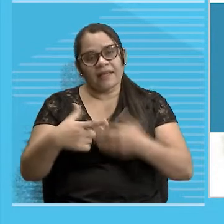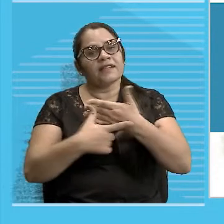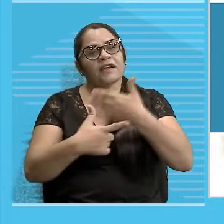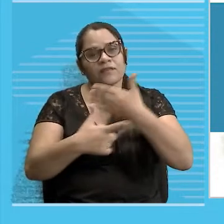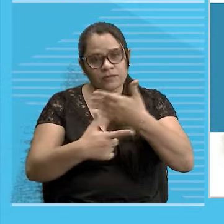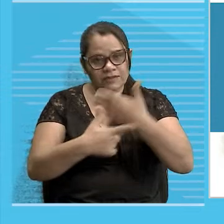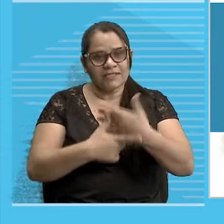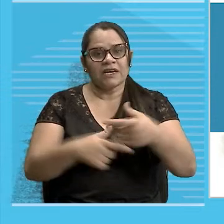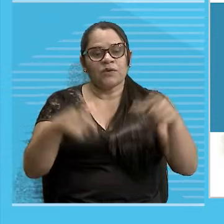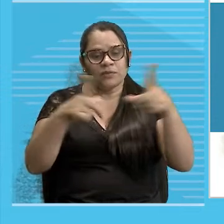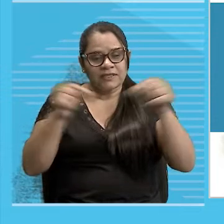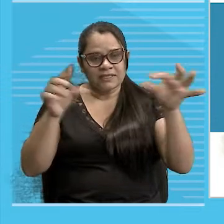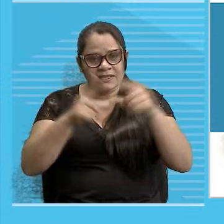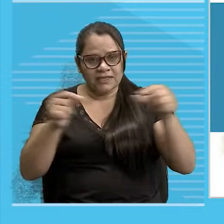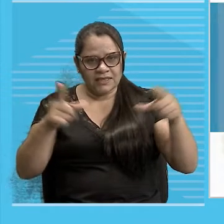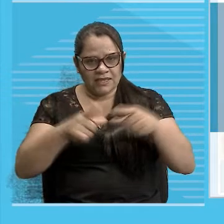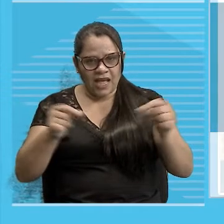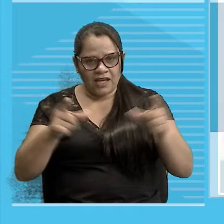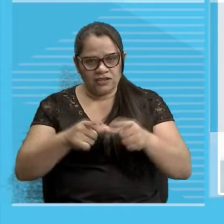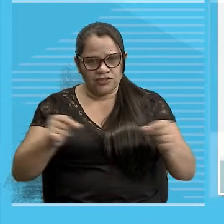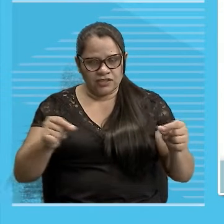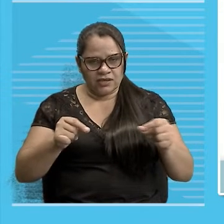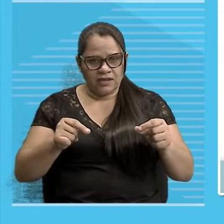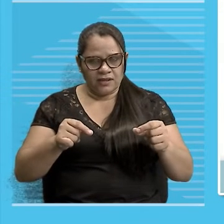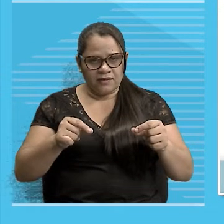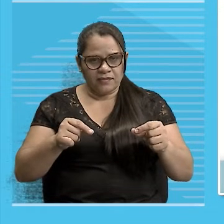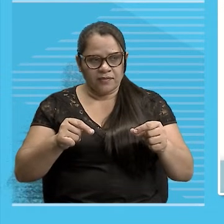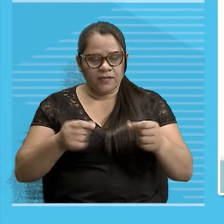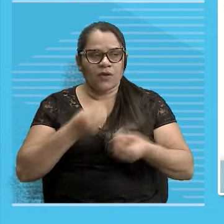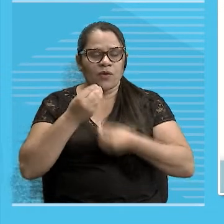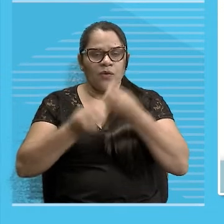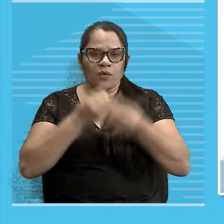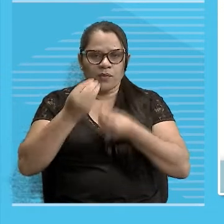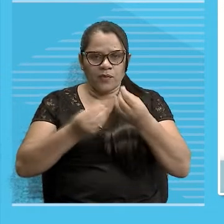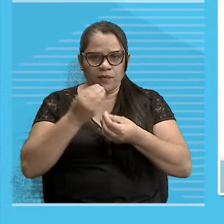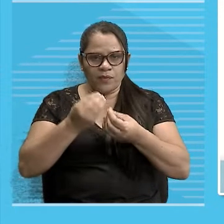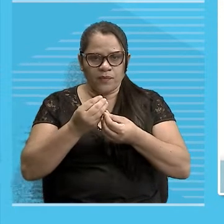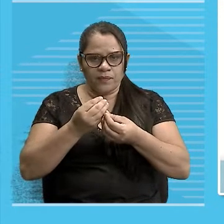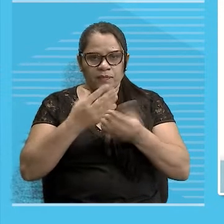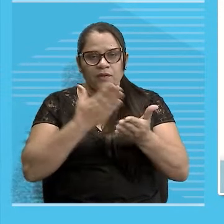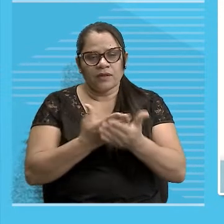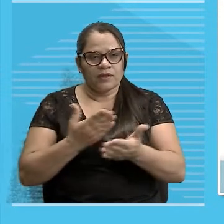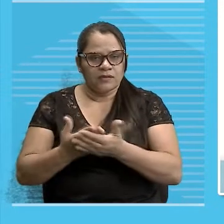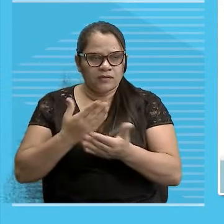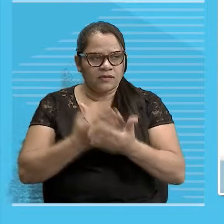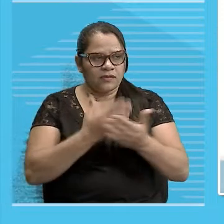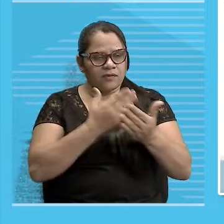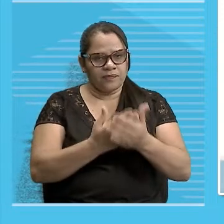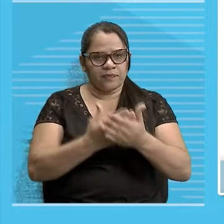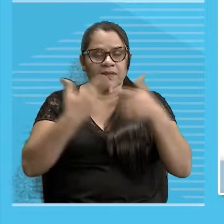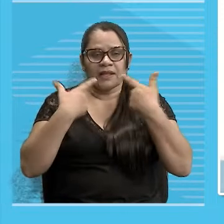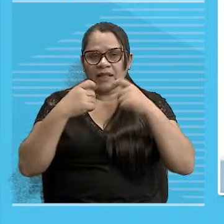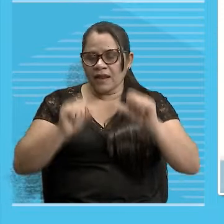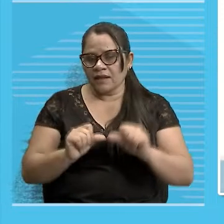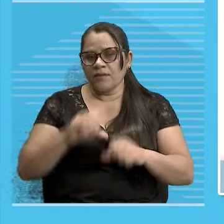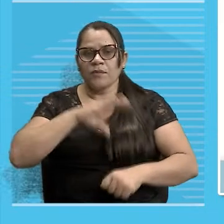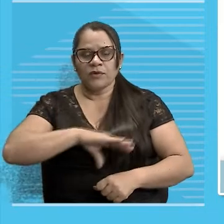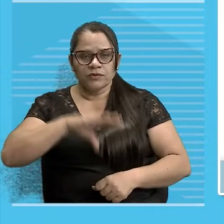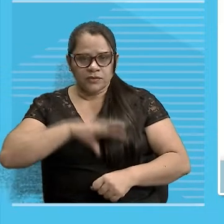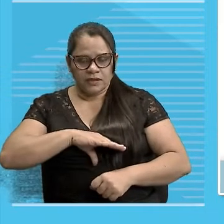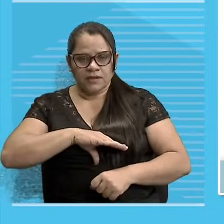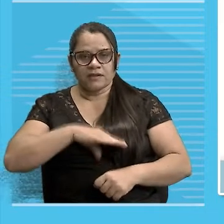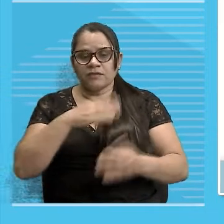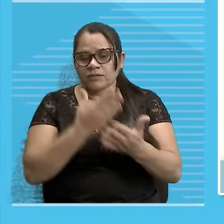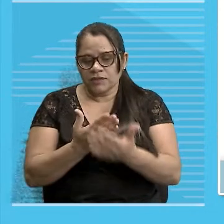sintáticas, né? Na outra parte, dentro, né? Desse estudo da língua portuguesa A gente vai